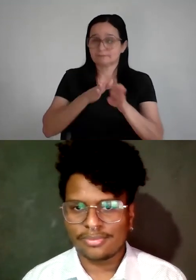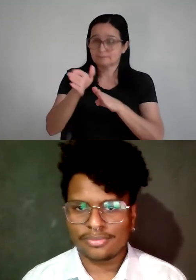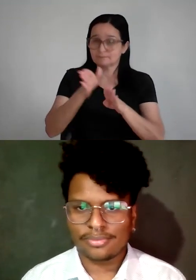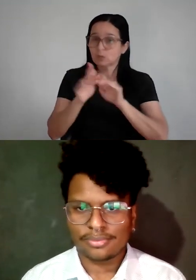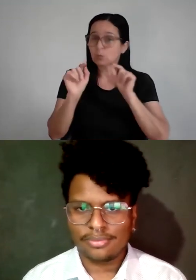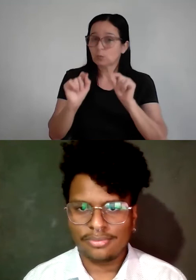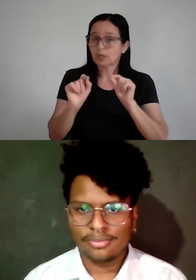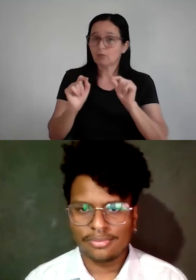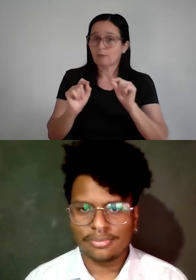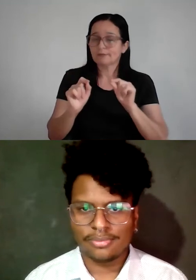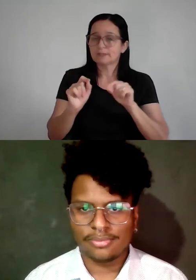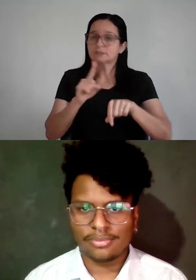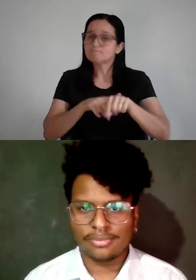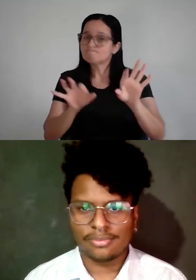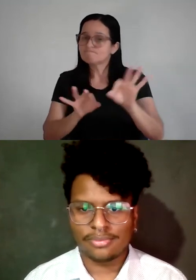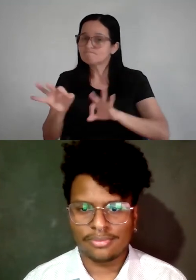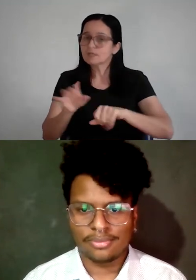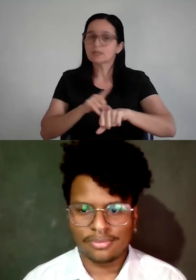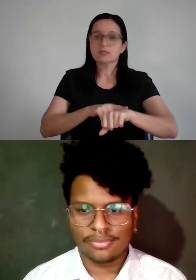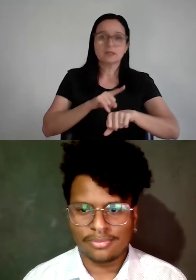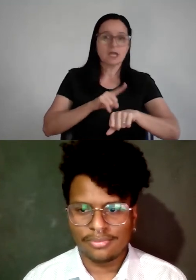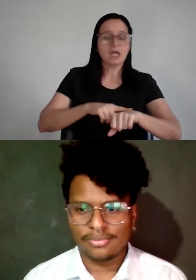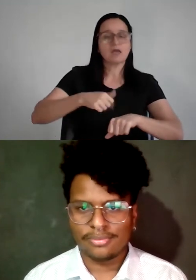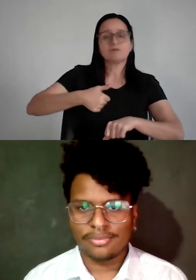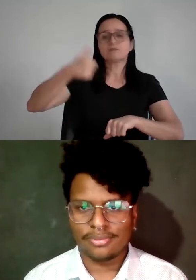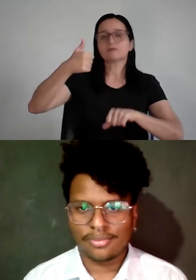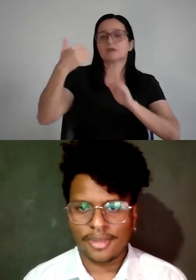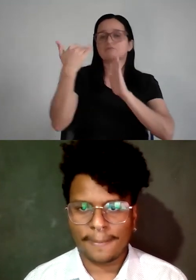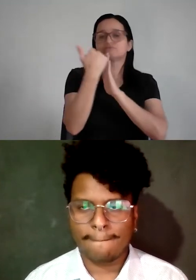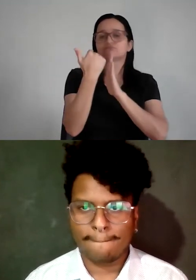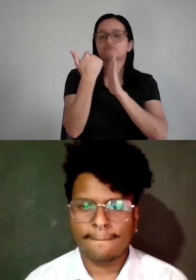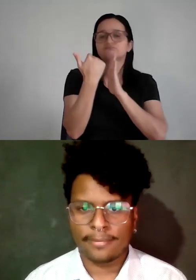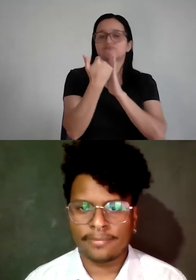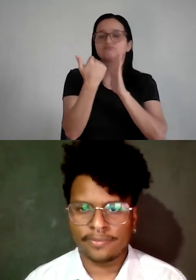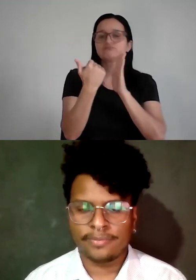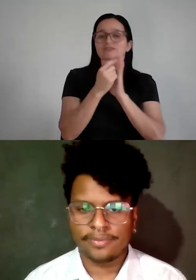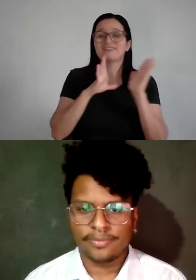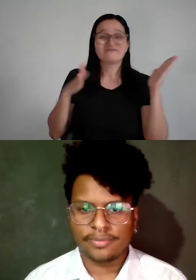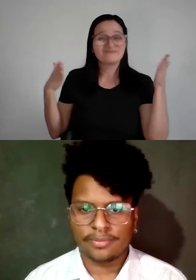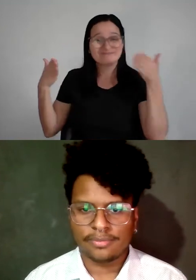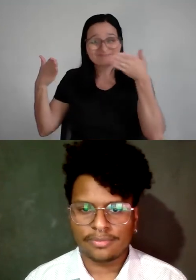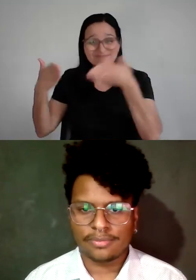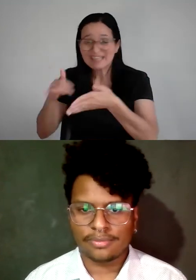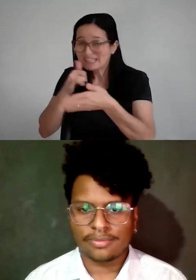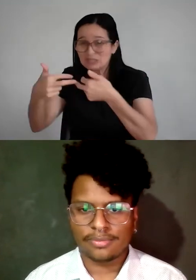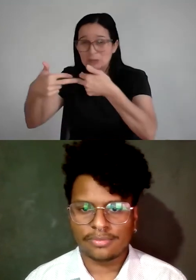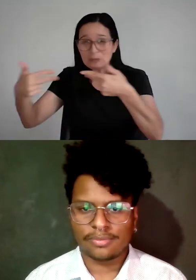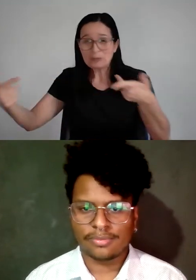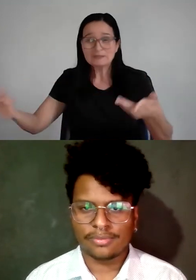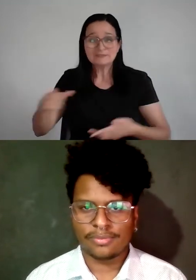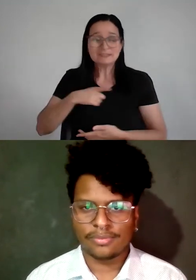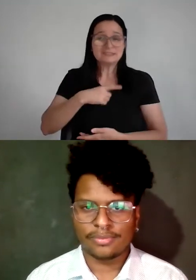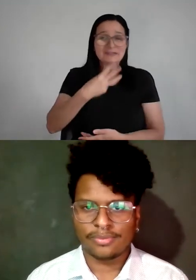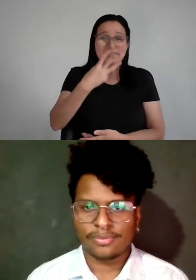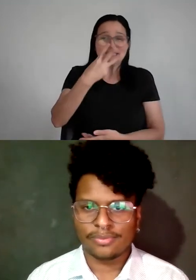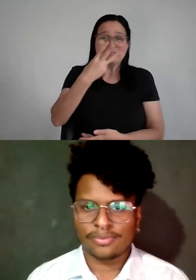gestão de tempo, priorização, tá botando energia num monte de coisa que não precisava. Daquelas 30 coisas que você queria fazer, tinha que fazer quatro